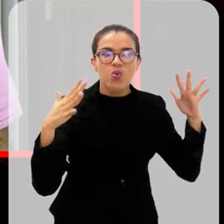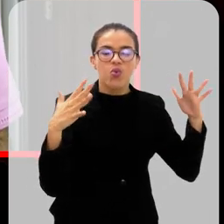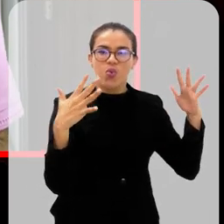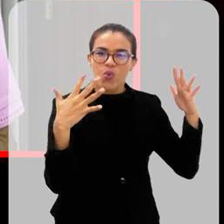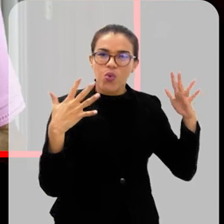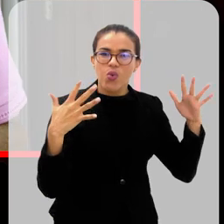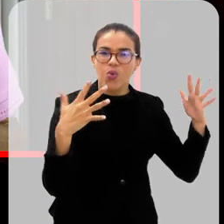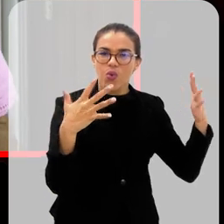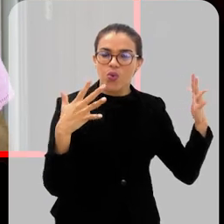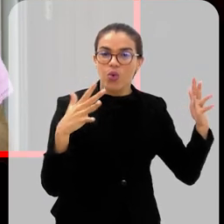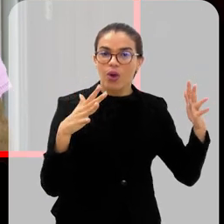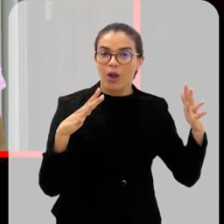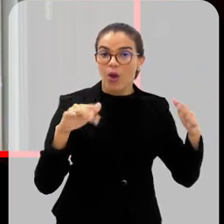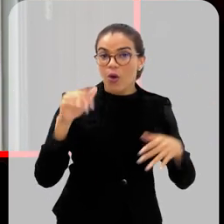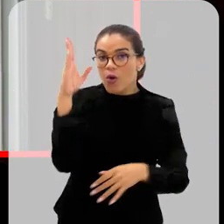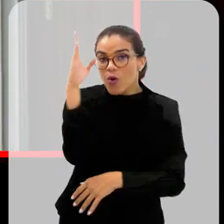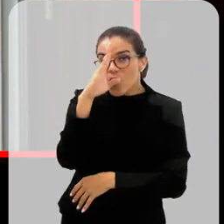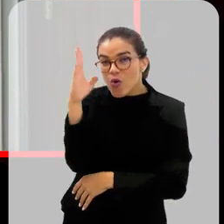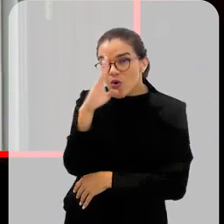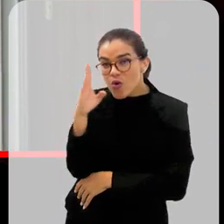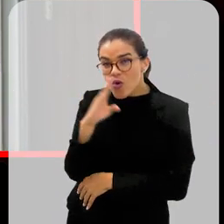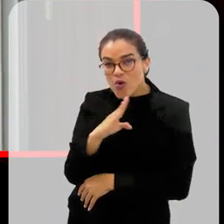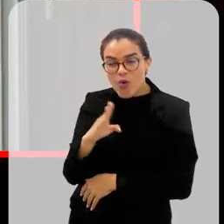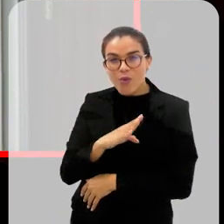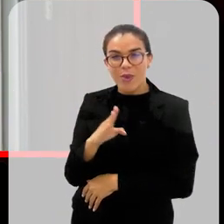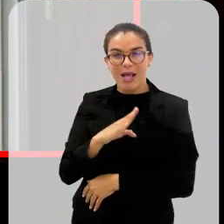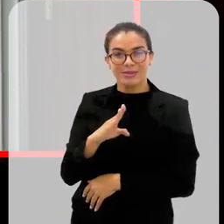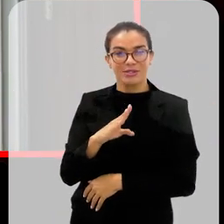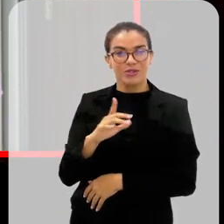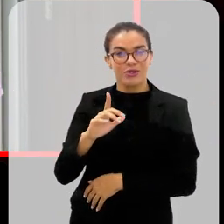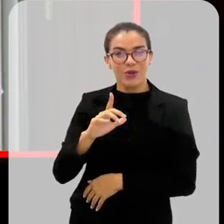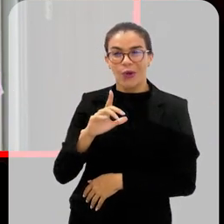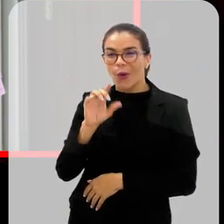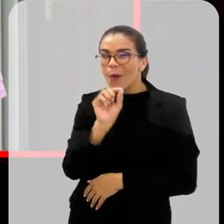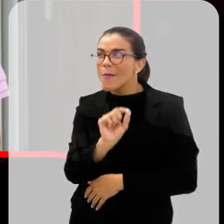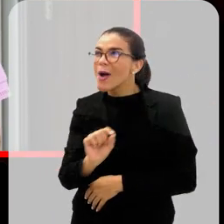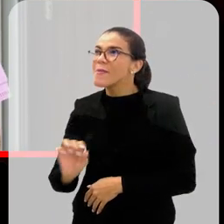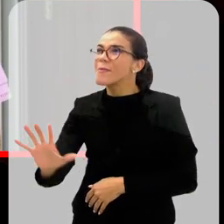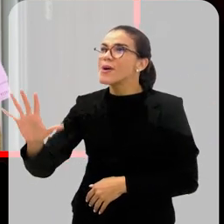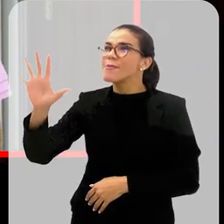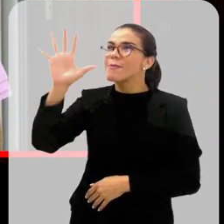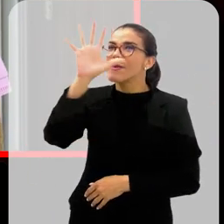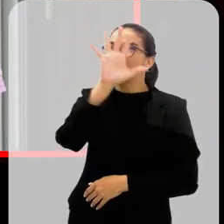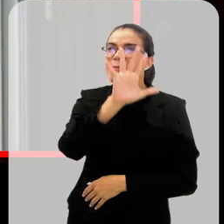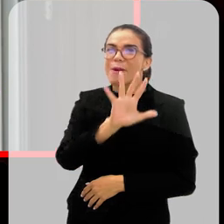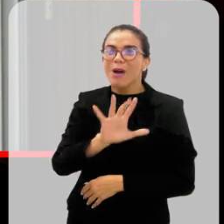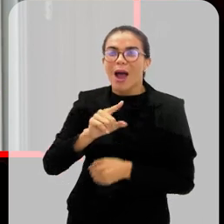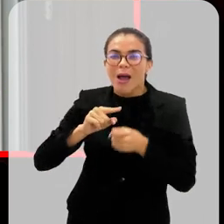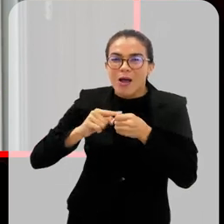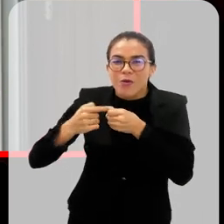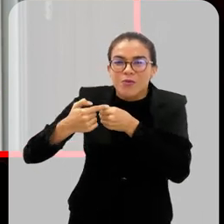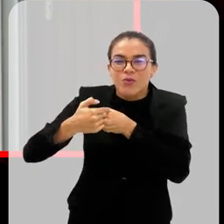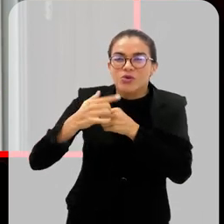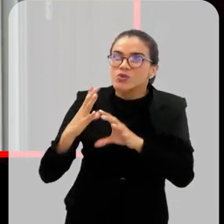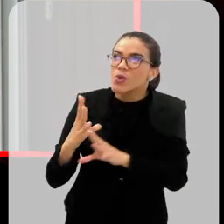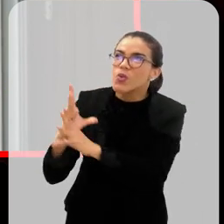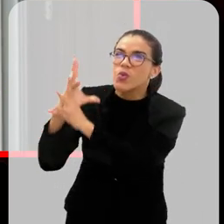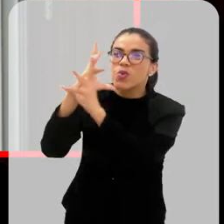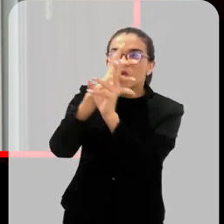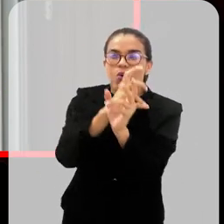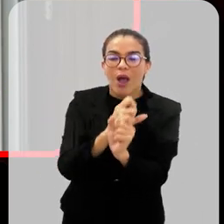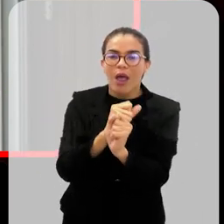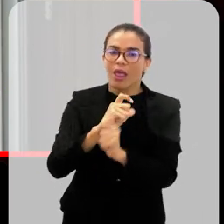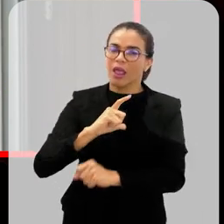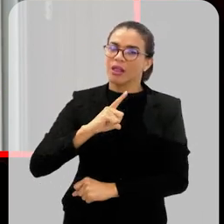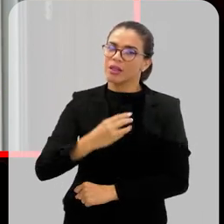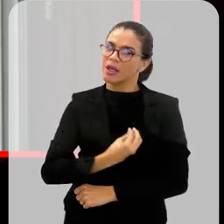país do mundo com o SUS em todos os municípios do Brasil. Em todos os municípios o Sistema